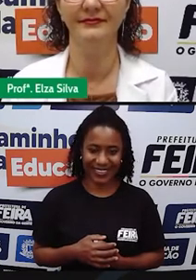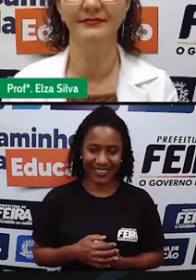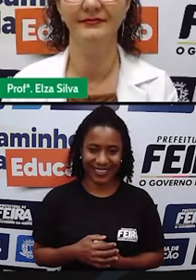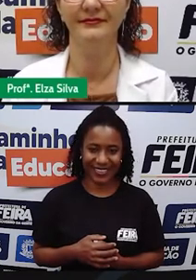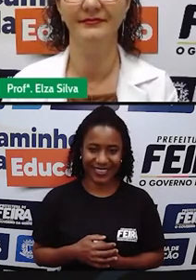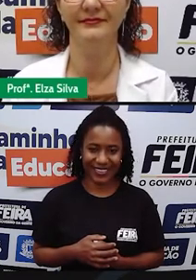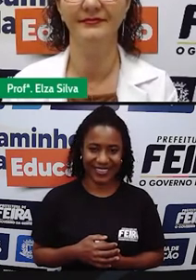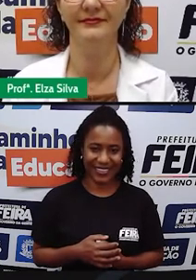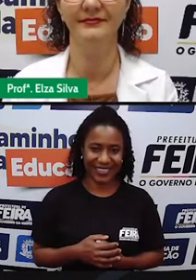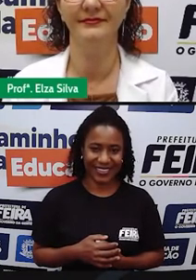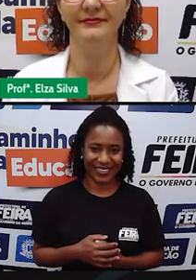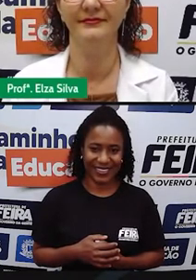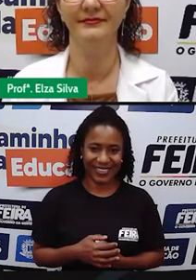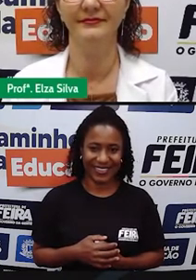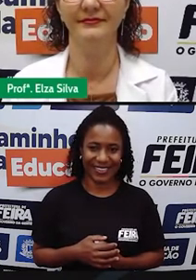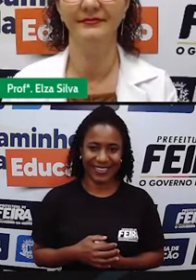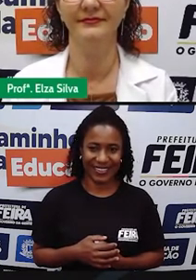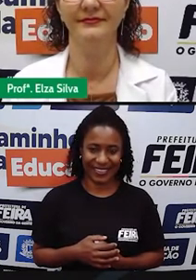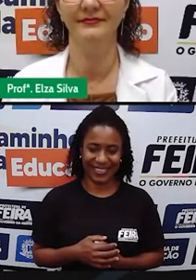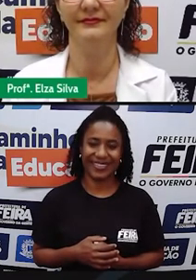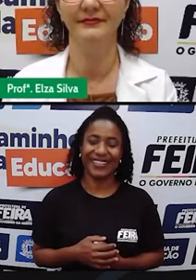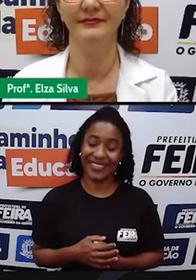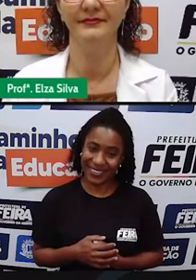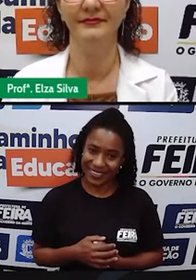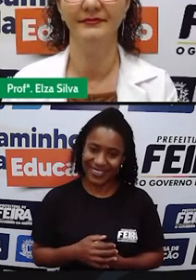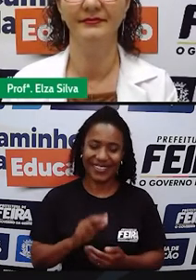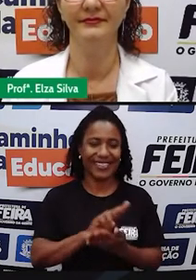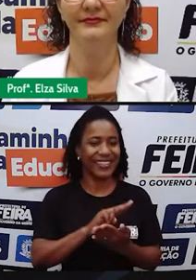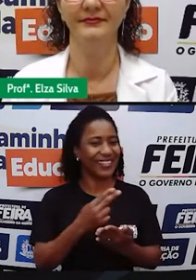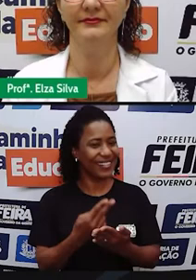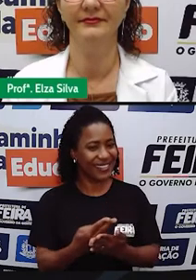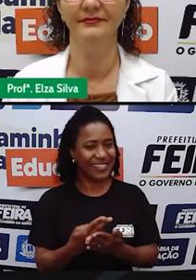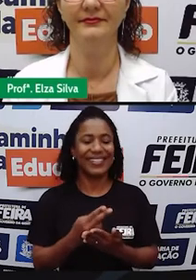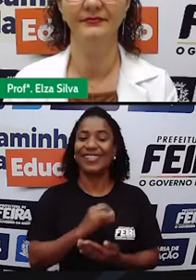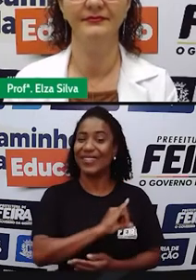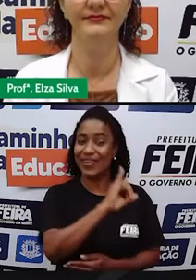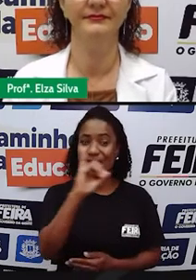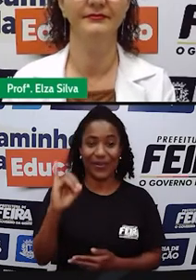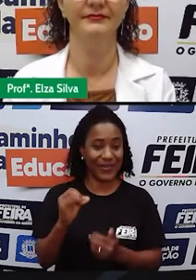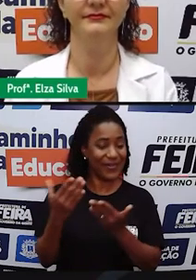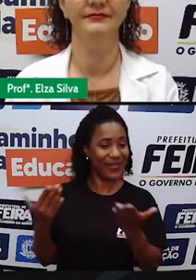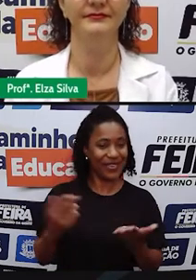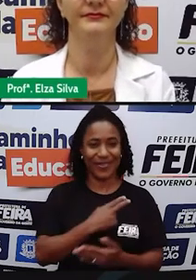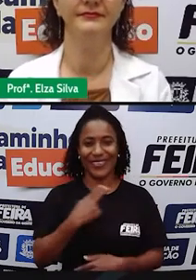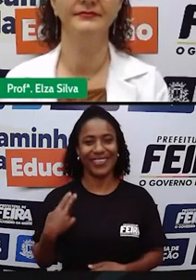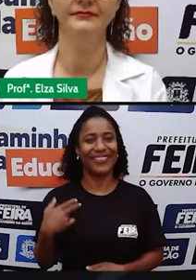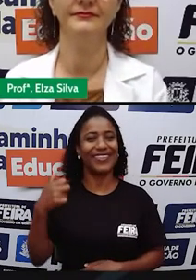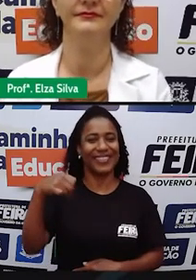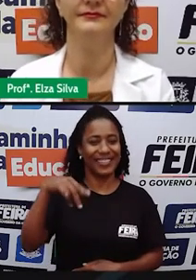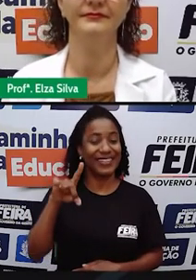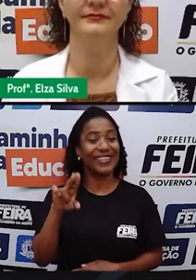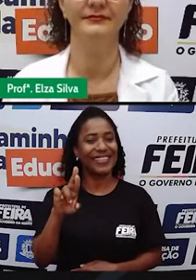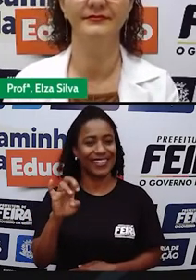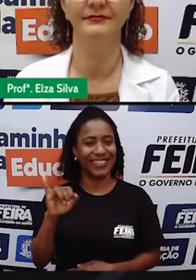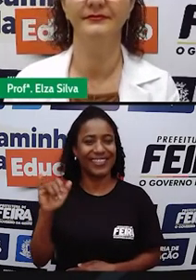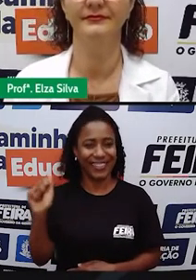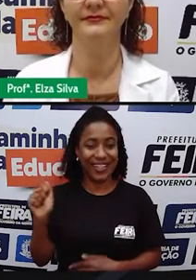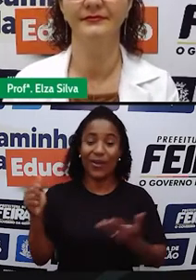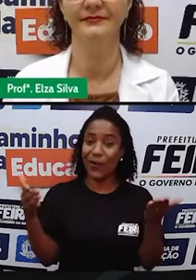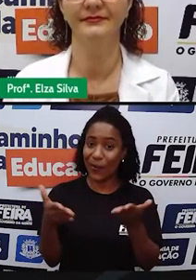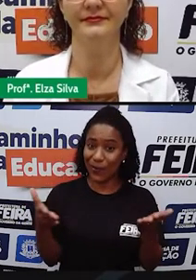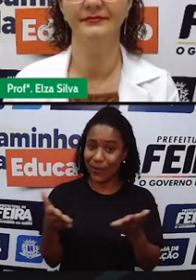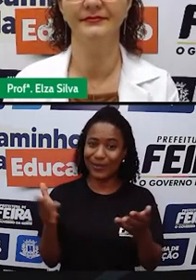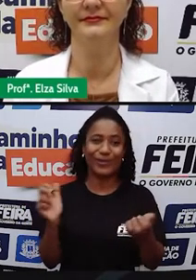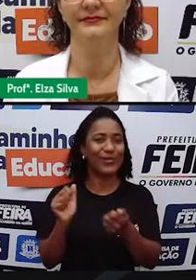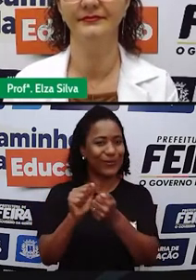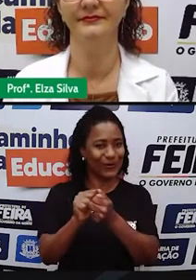nossa aula de inglês nº 9. Olá, pessoal! Eu sou a Andrea e hoje eu vou estar aqui com vocês também e com